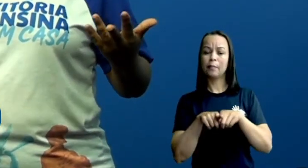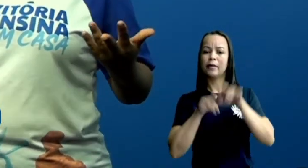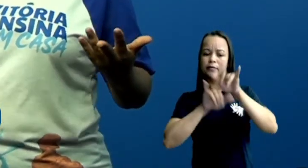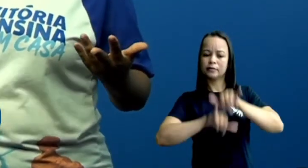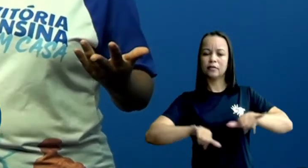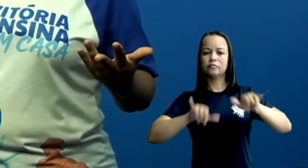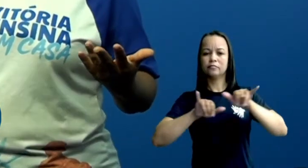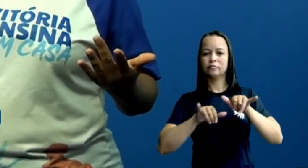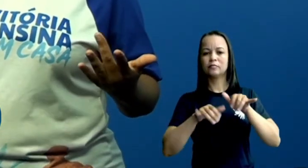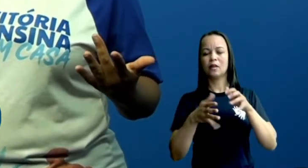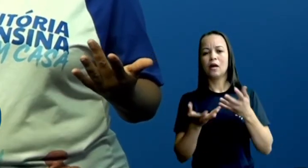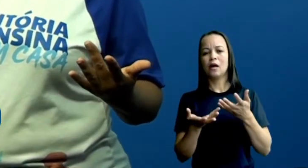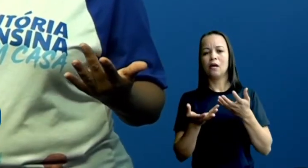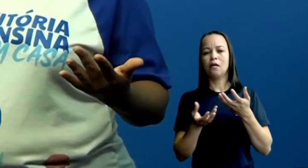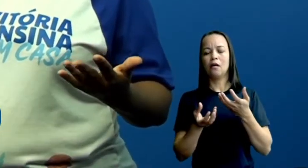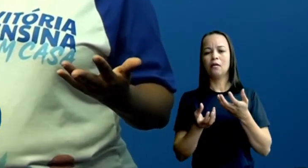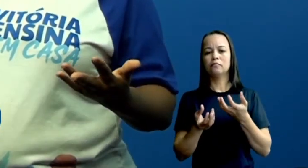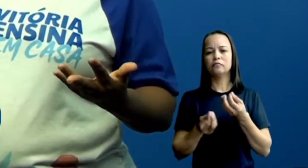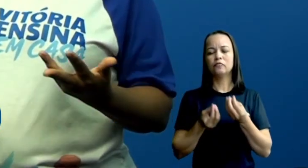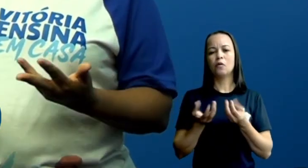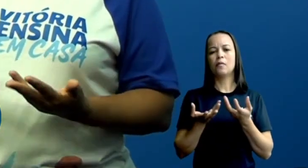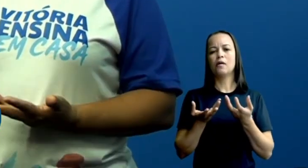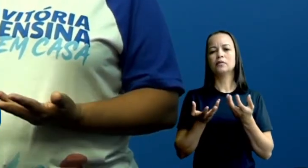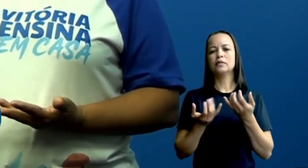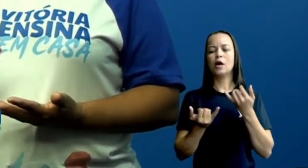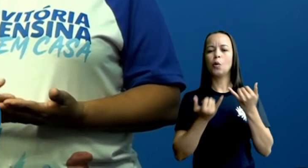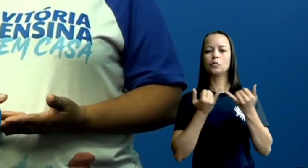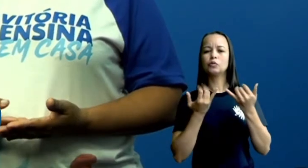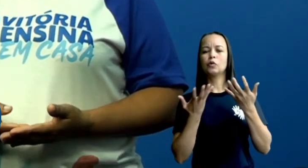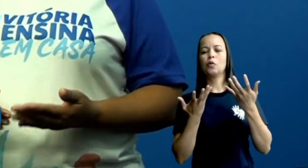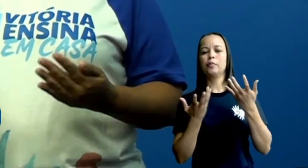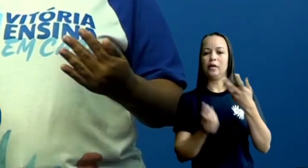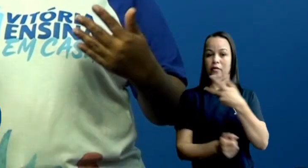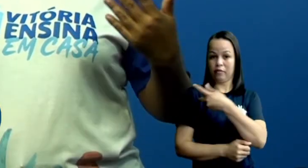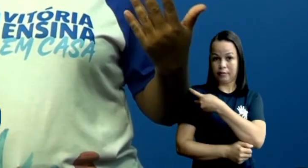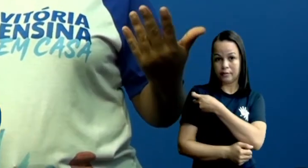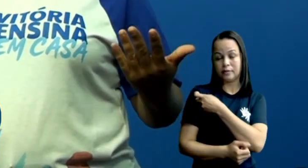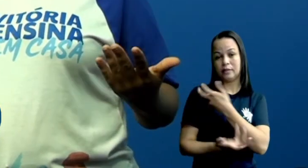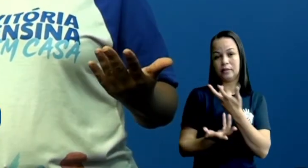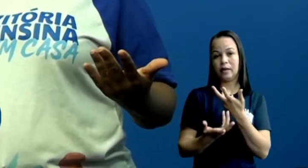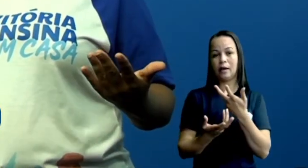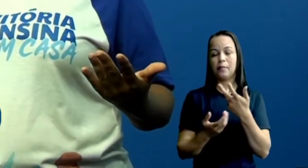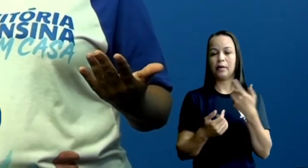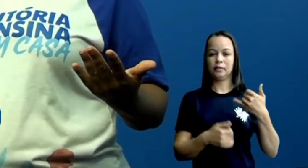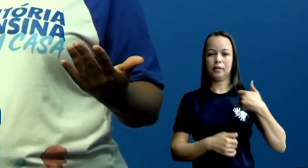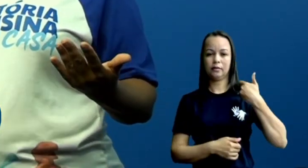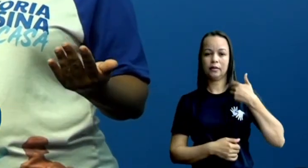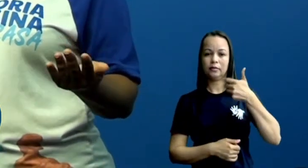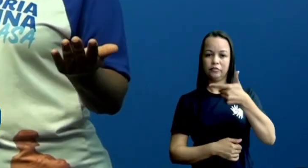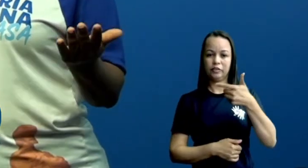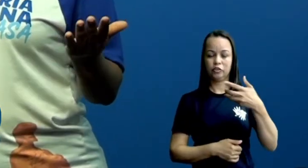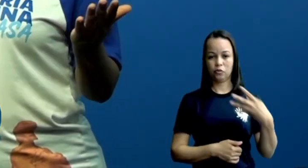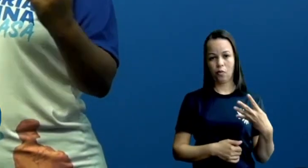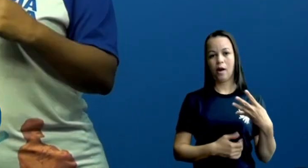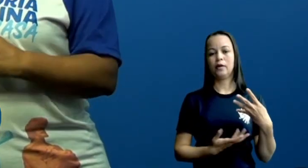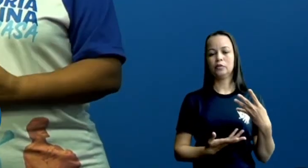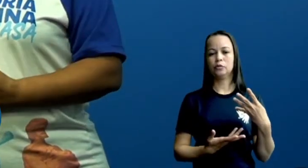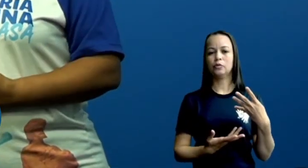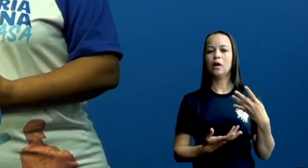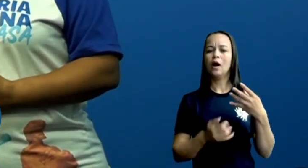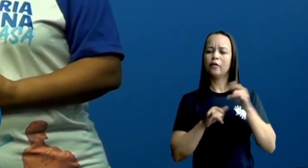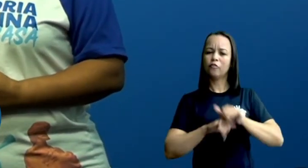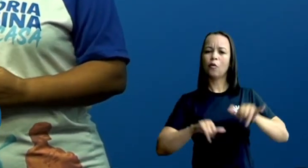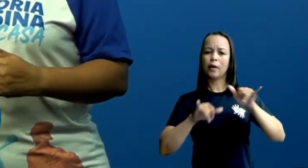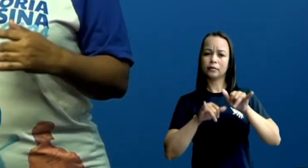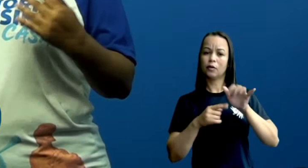informação sobre a questão das vacinas, agora a partir de 24 anos, a informação